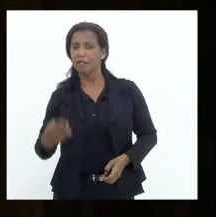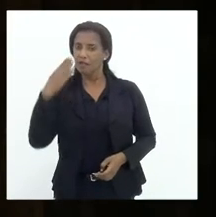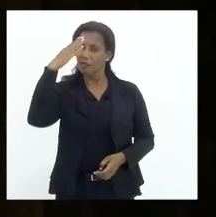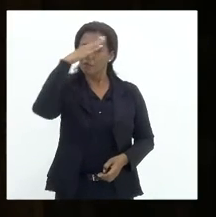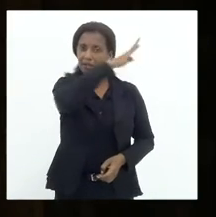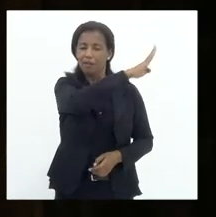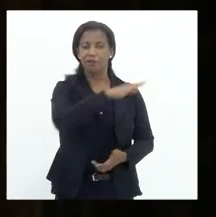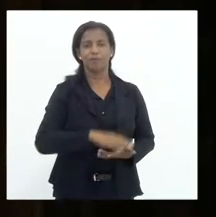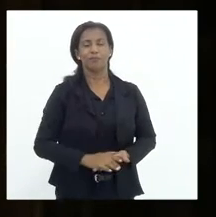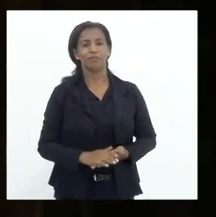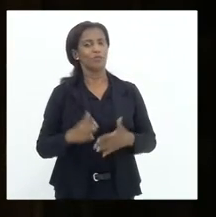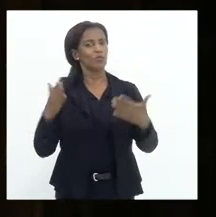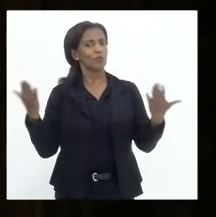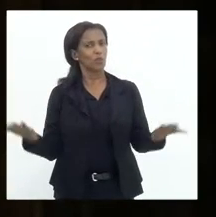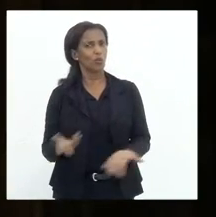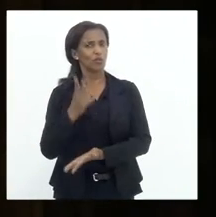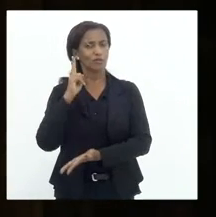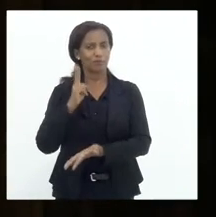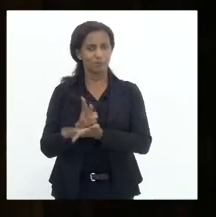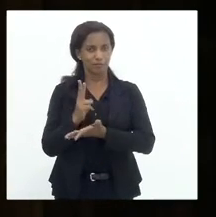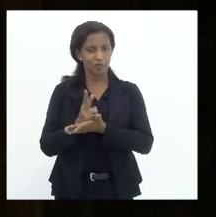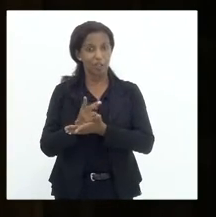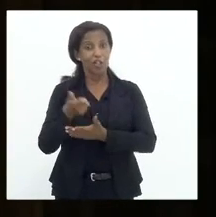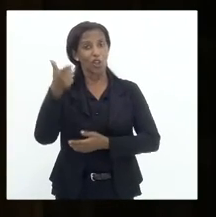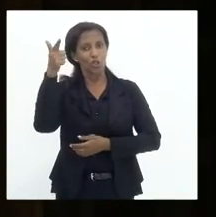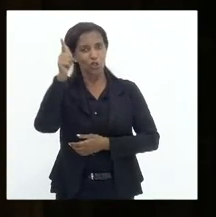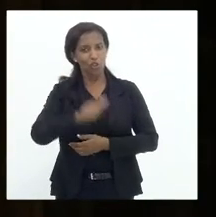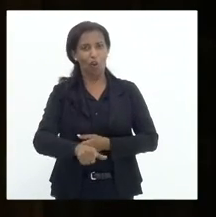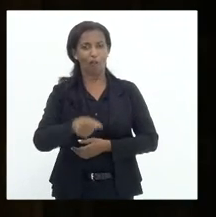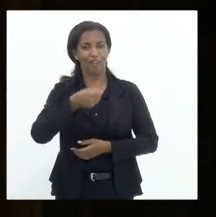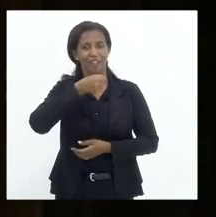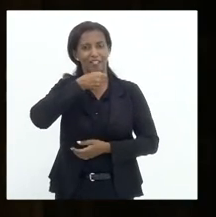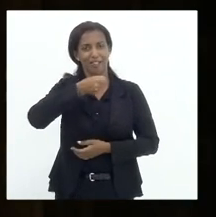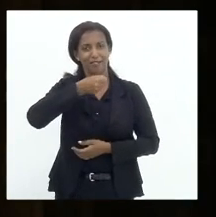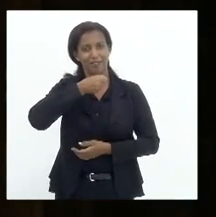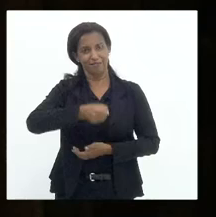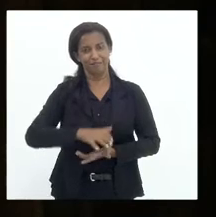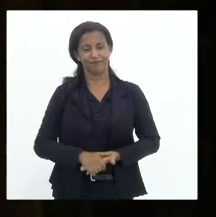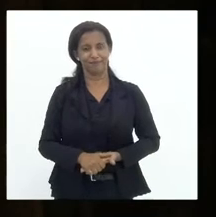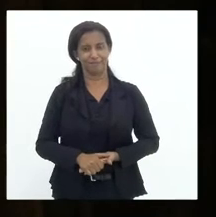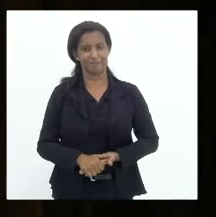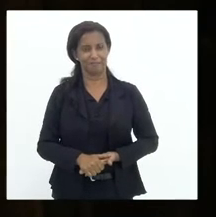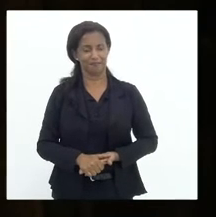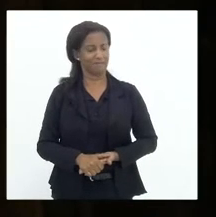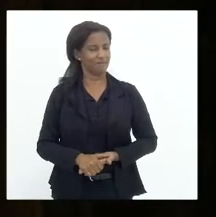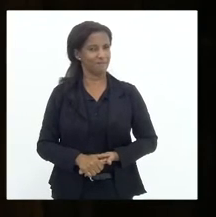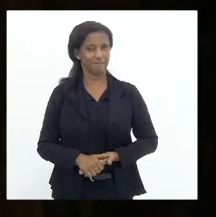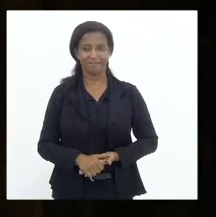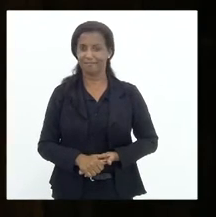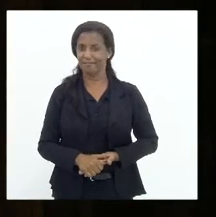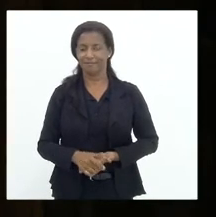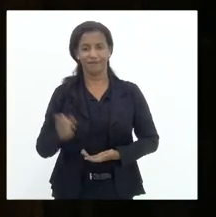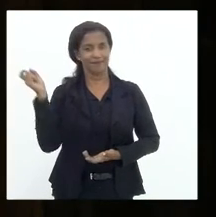hoje mesmo já deu novas declarações bélicas